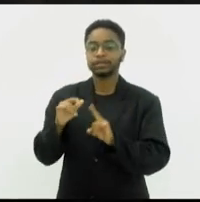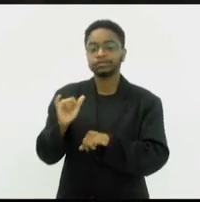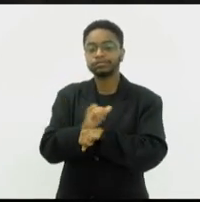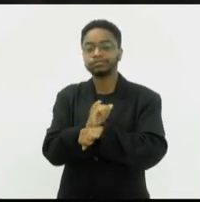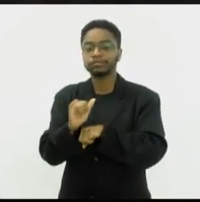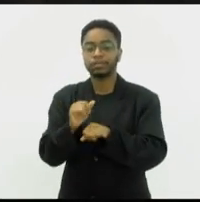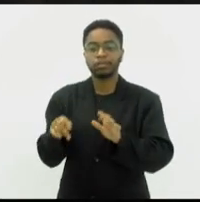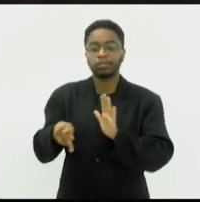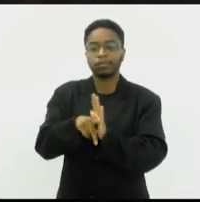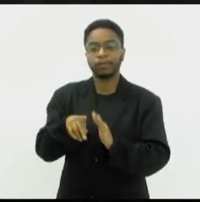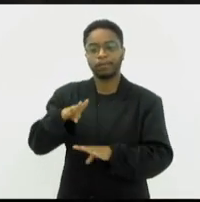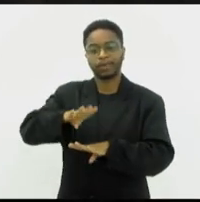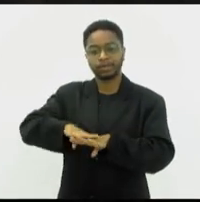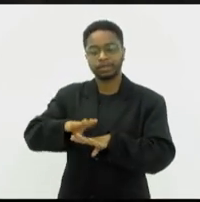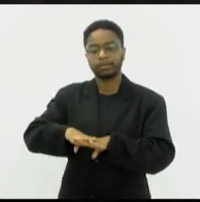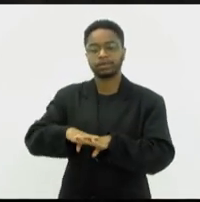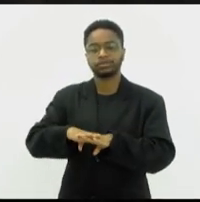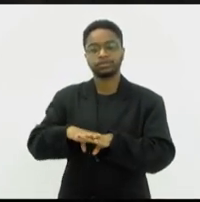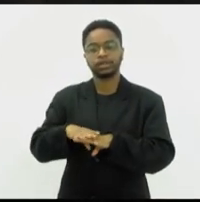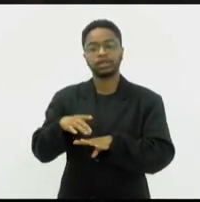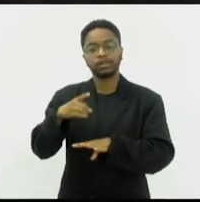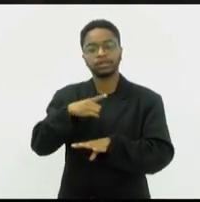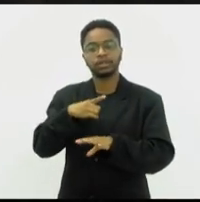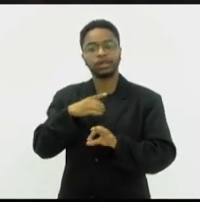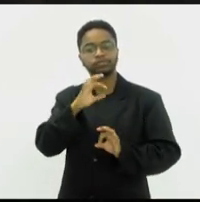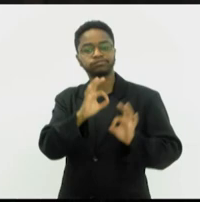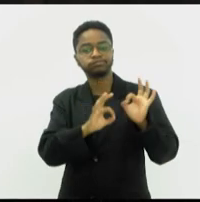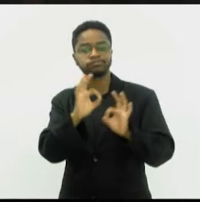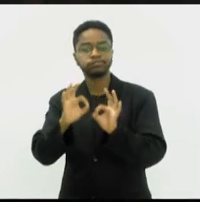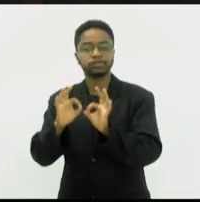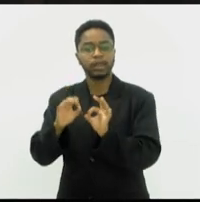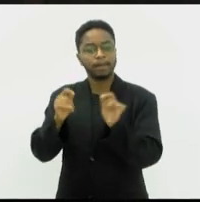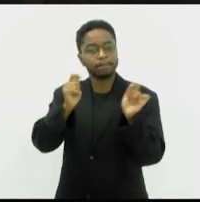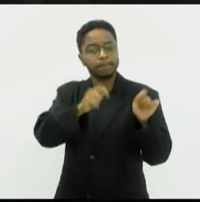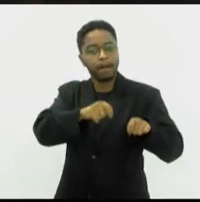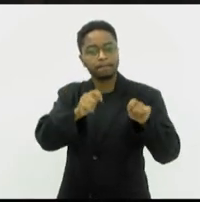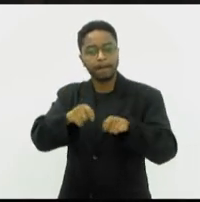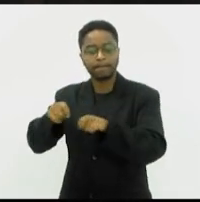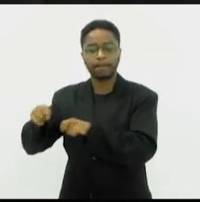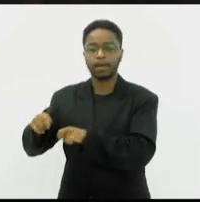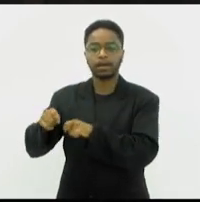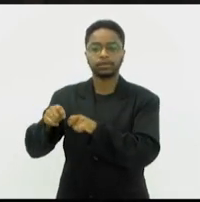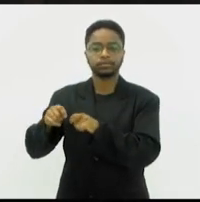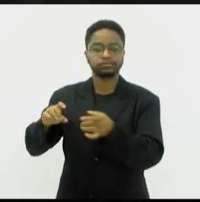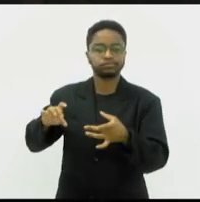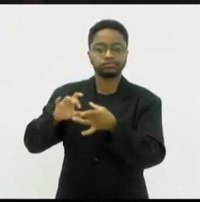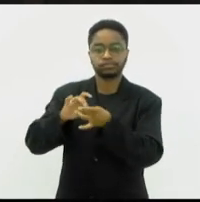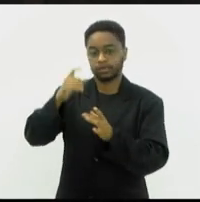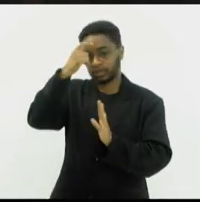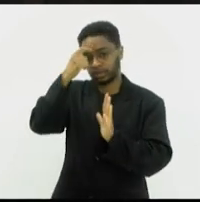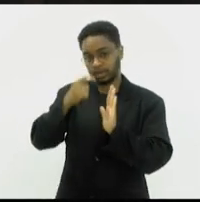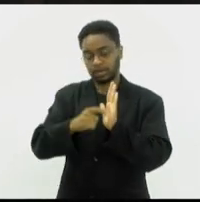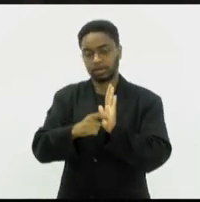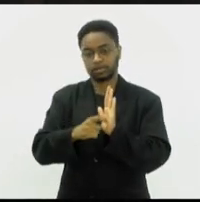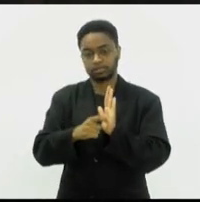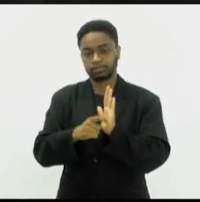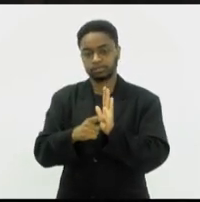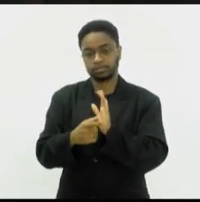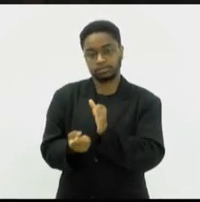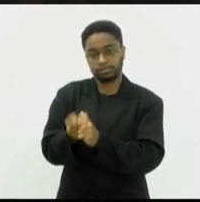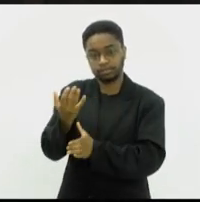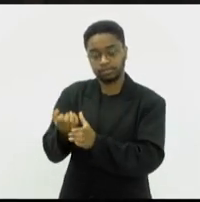matemáticos que geram todas as possibilidades que a dita IA produz.